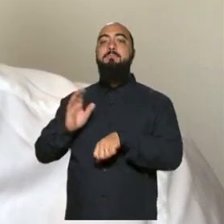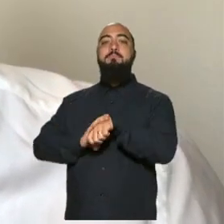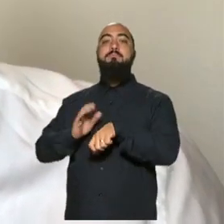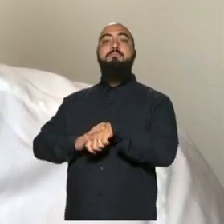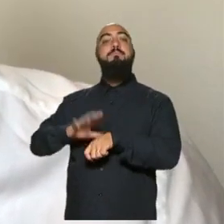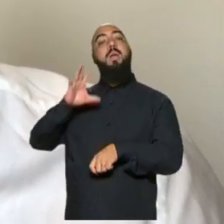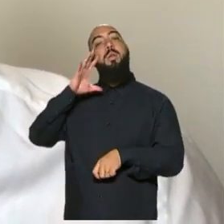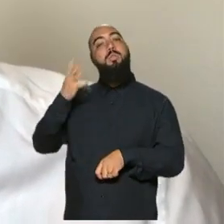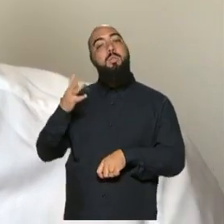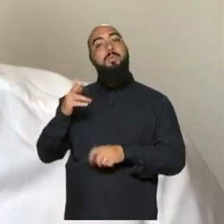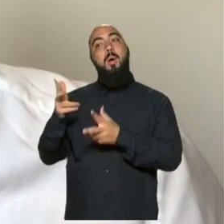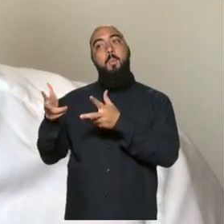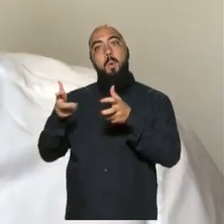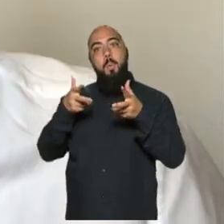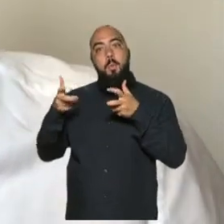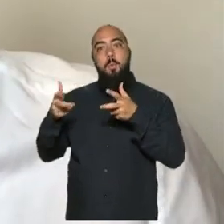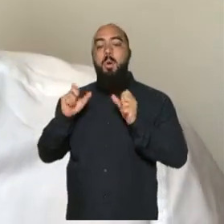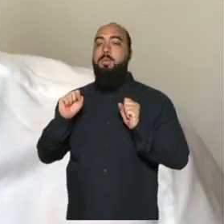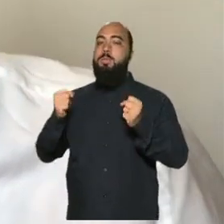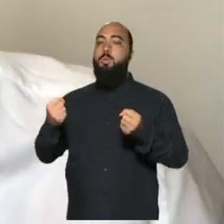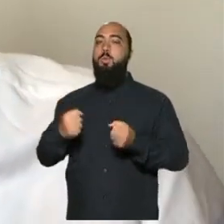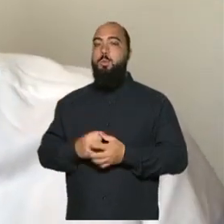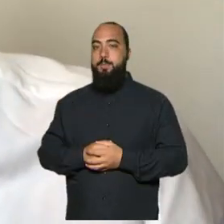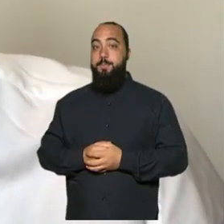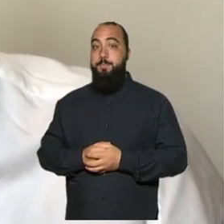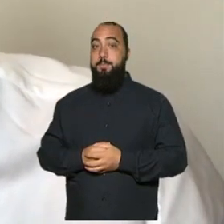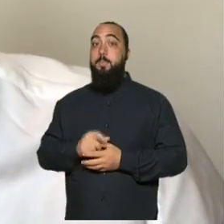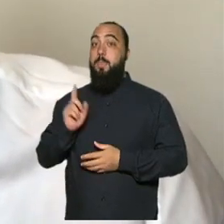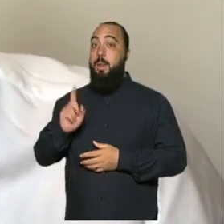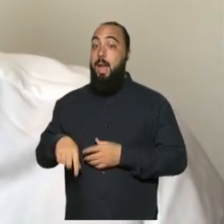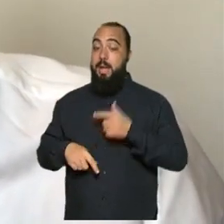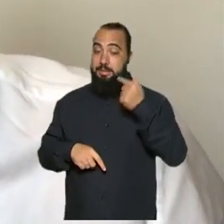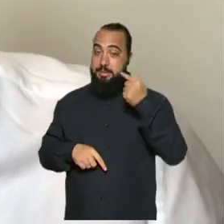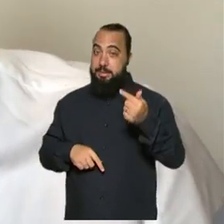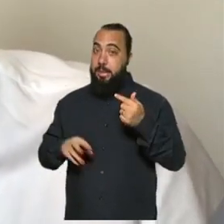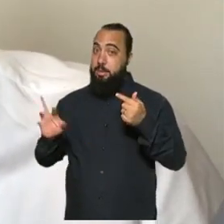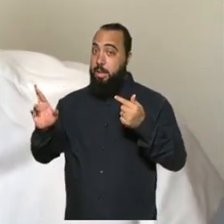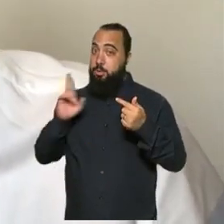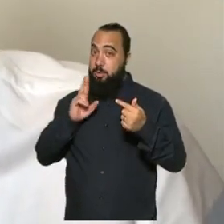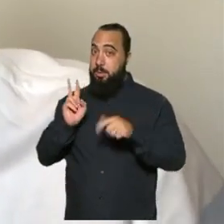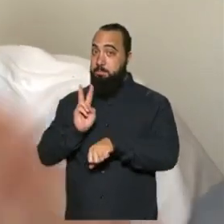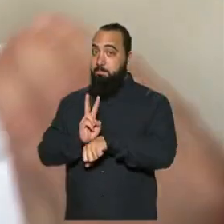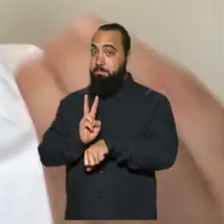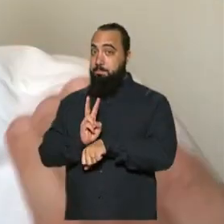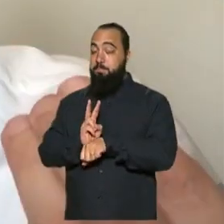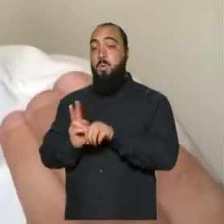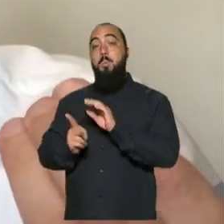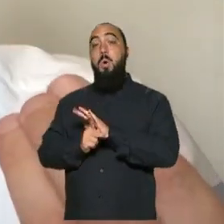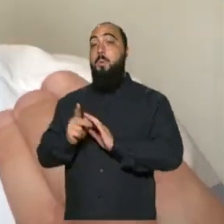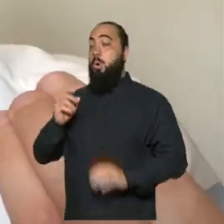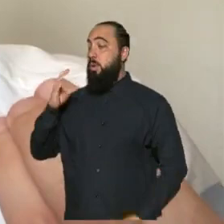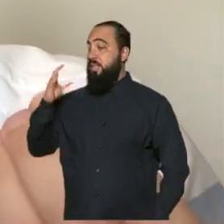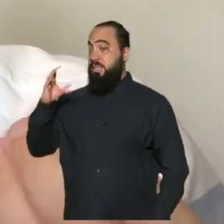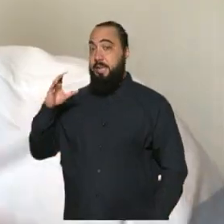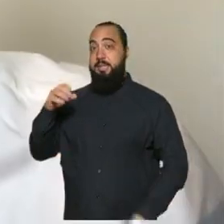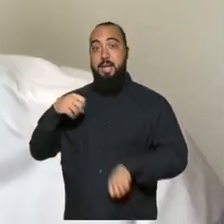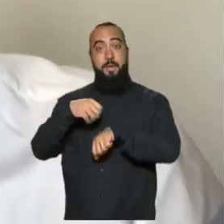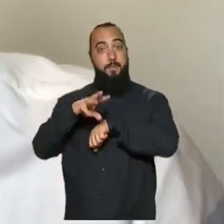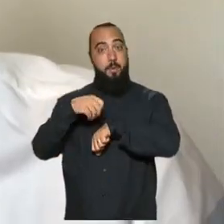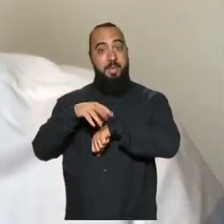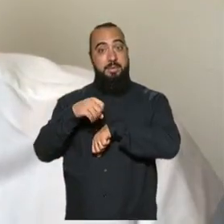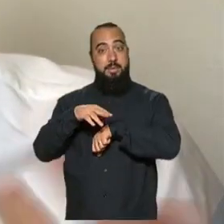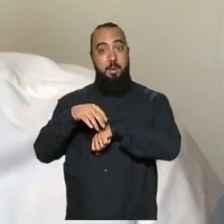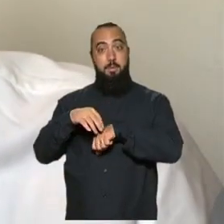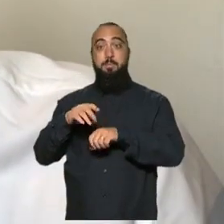decisão e uma exploração segura. Esses são os sete resultados esperados com base em ciência, informação de